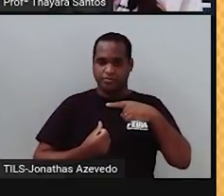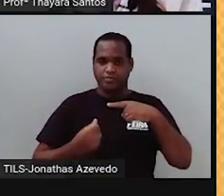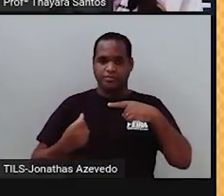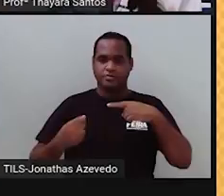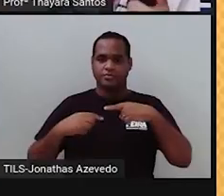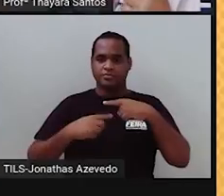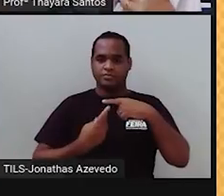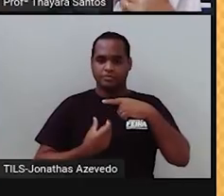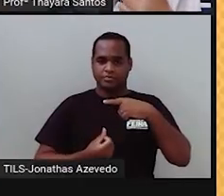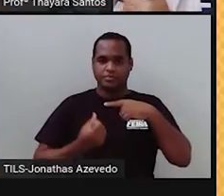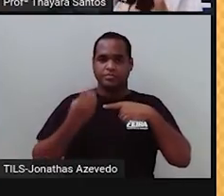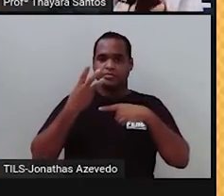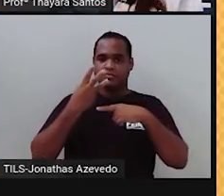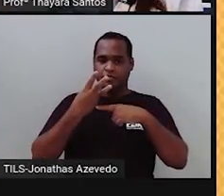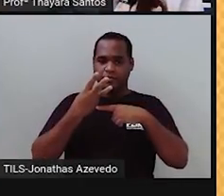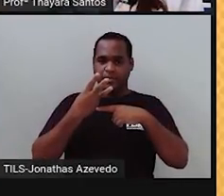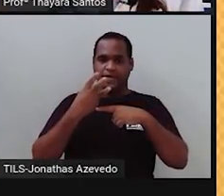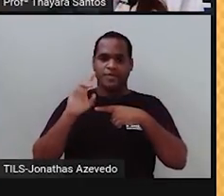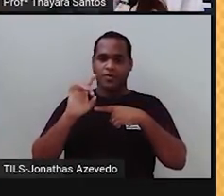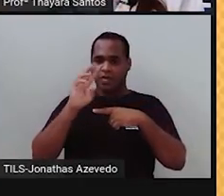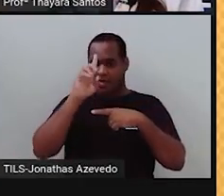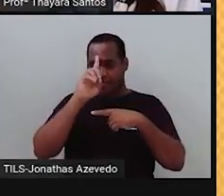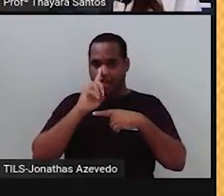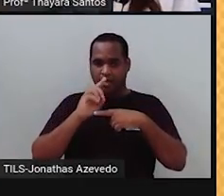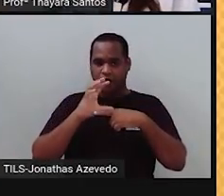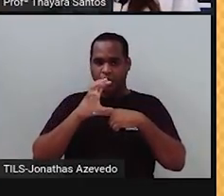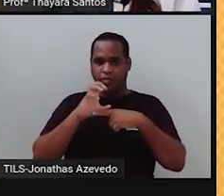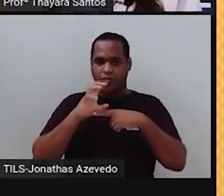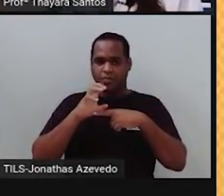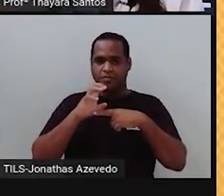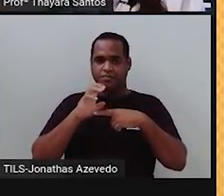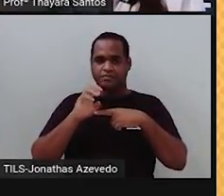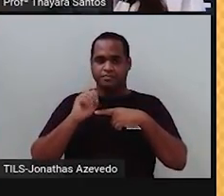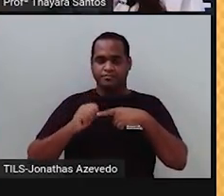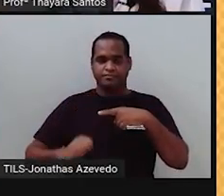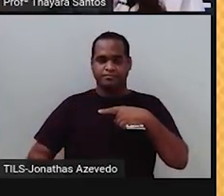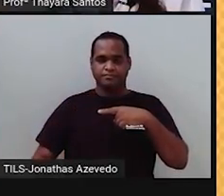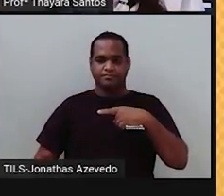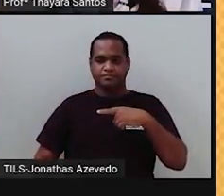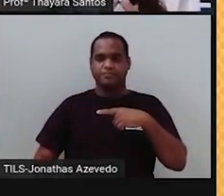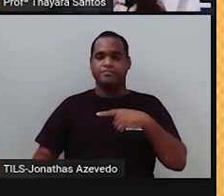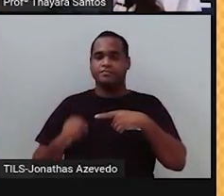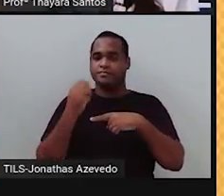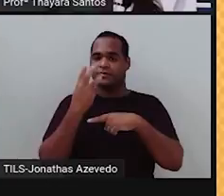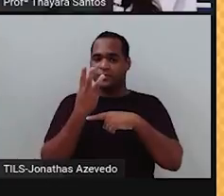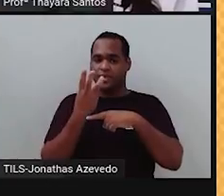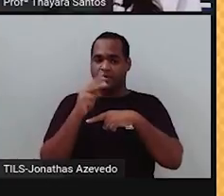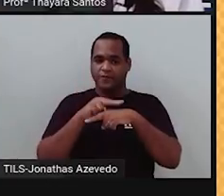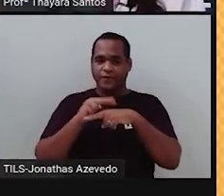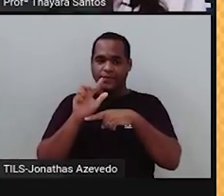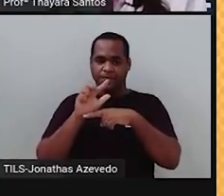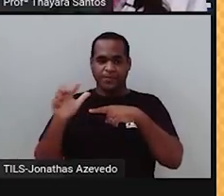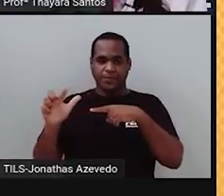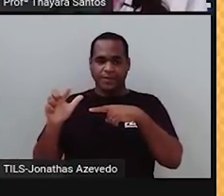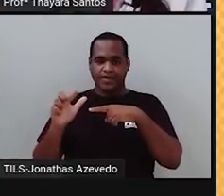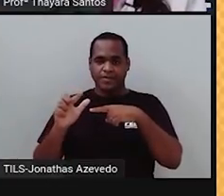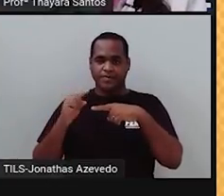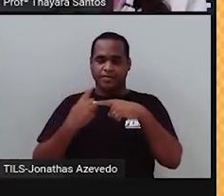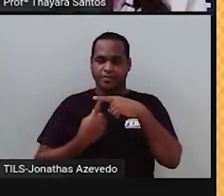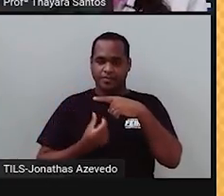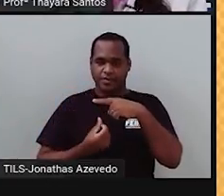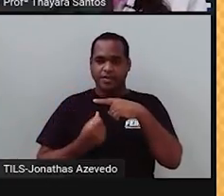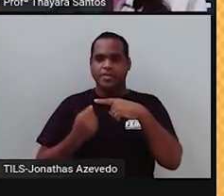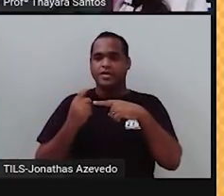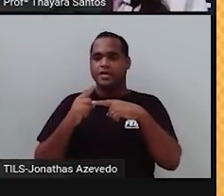apresentavam coloração amarela e rugosa. Três eram verdes e lisas, e uma era